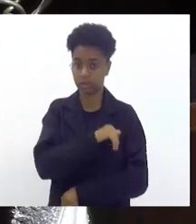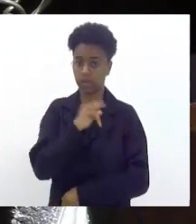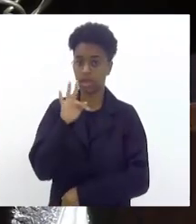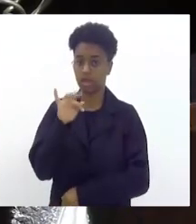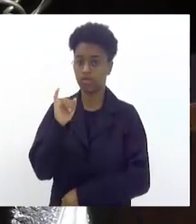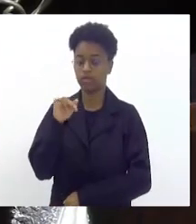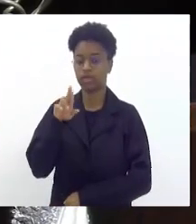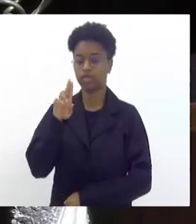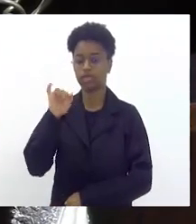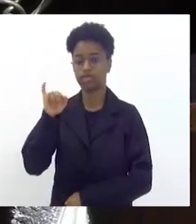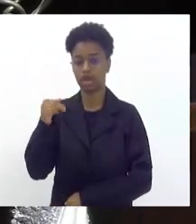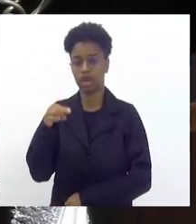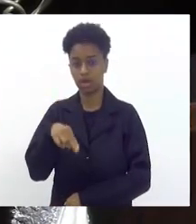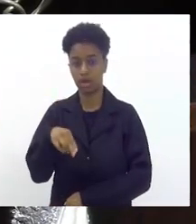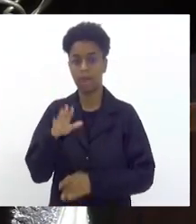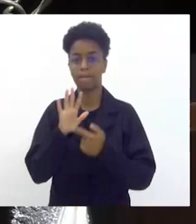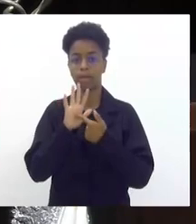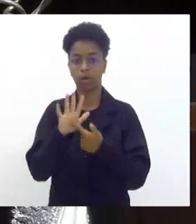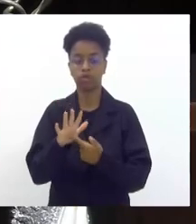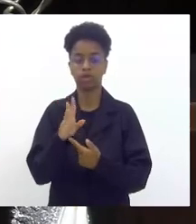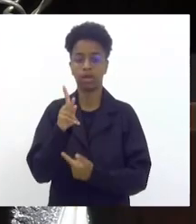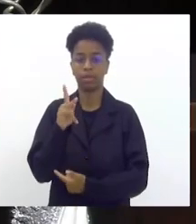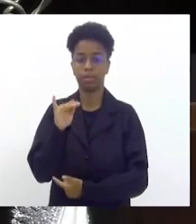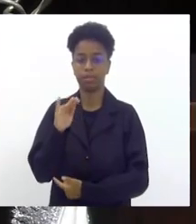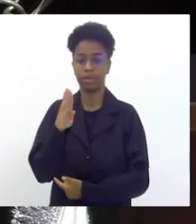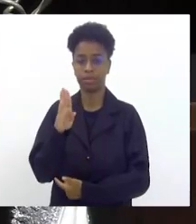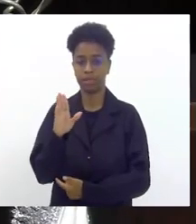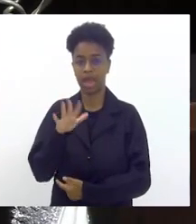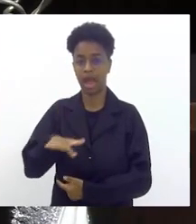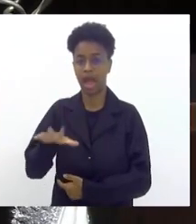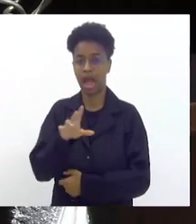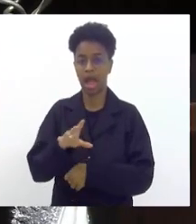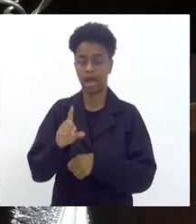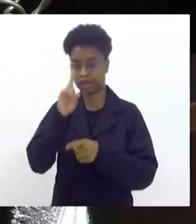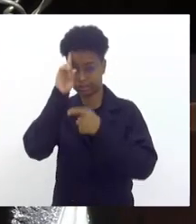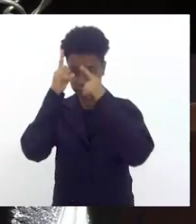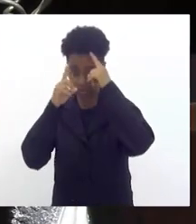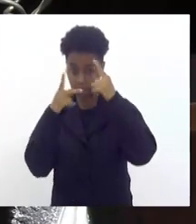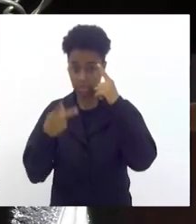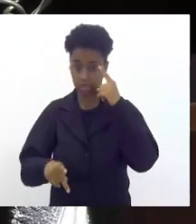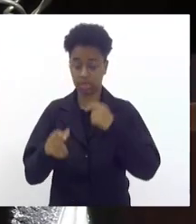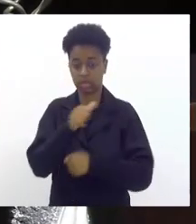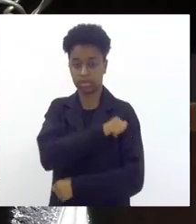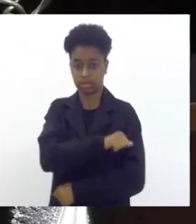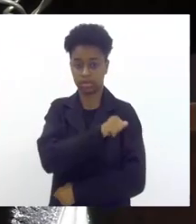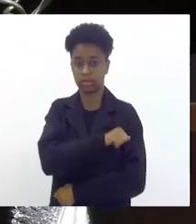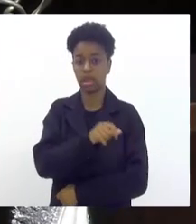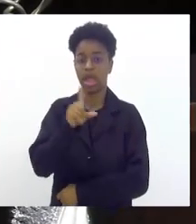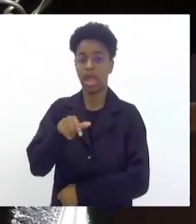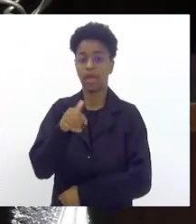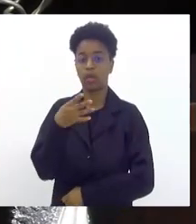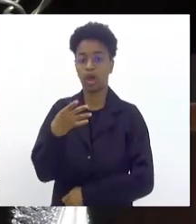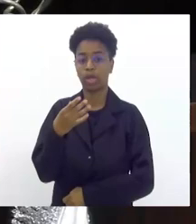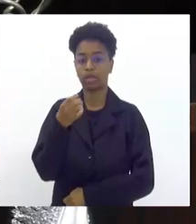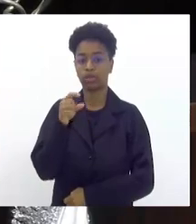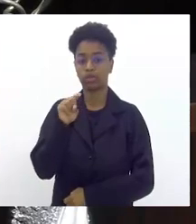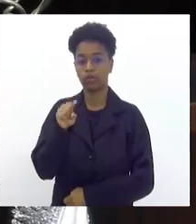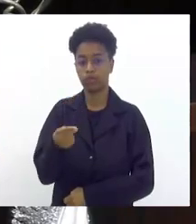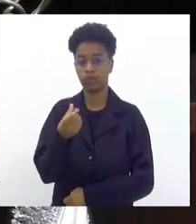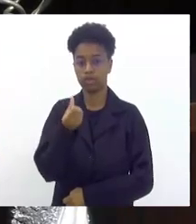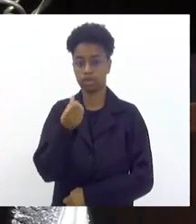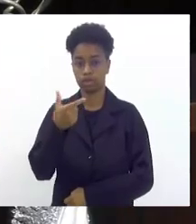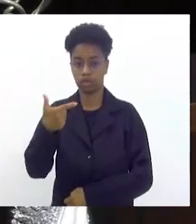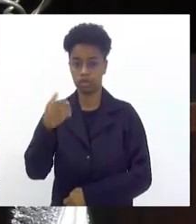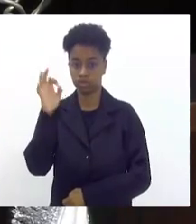aponta que o PIB criativo do estado do Rio de Janeiro ele é 4,62% o que é